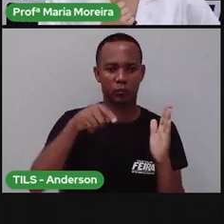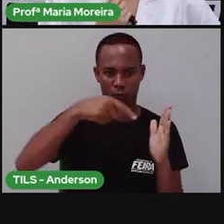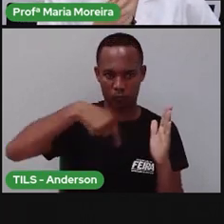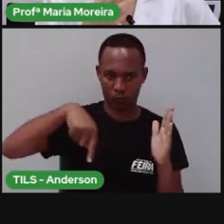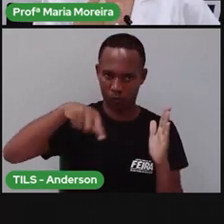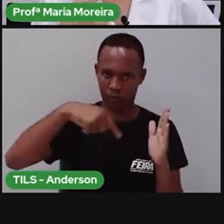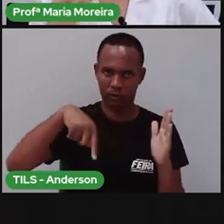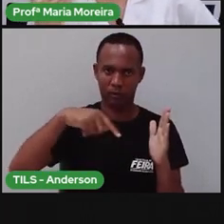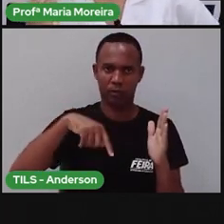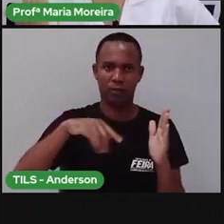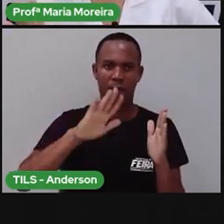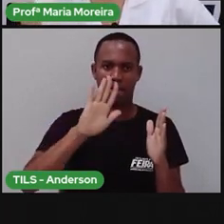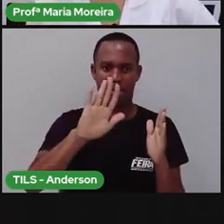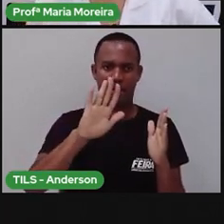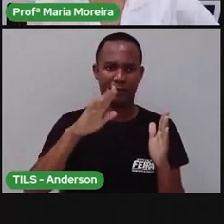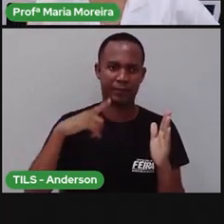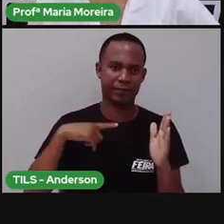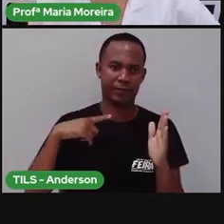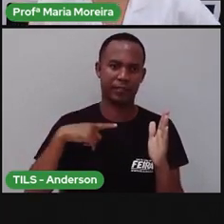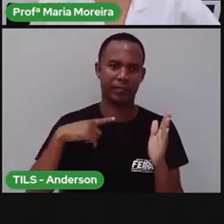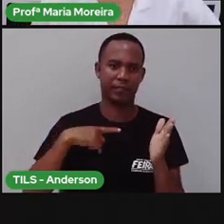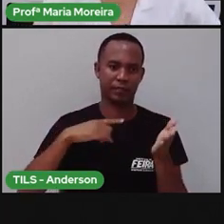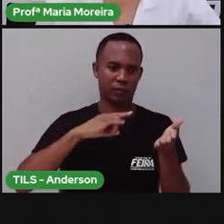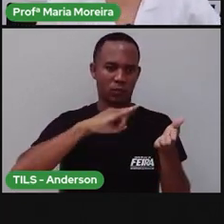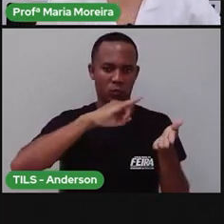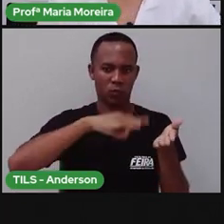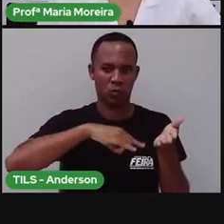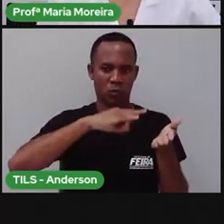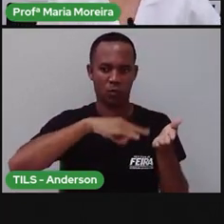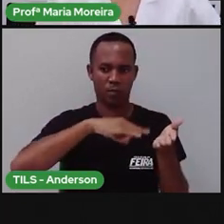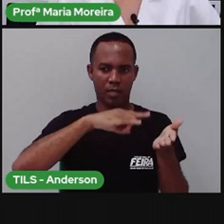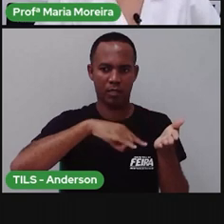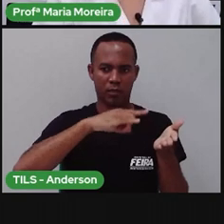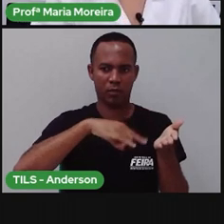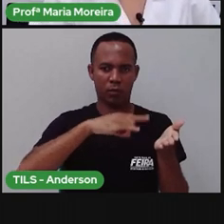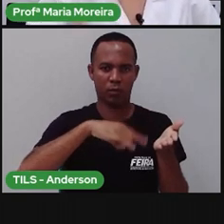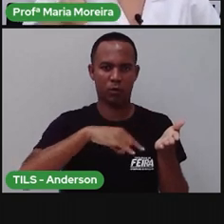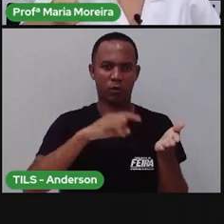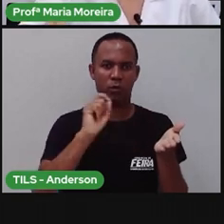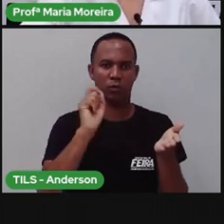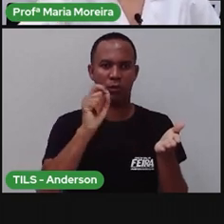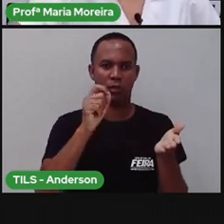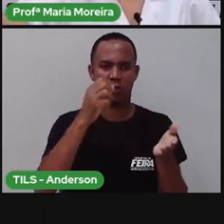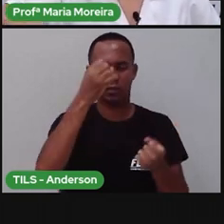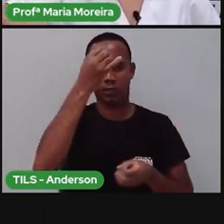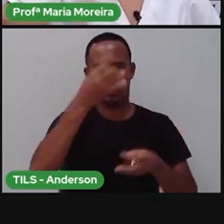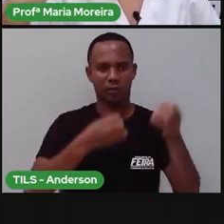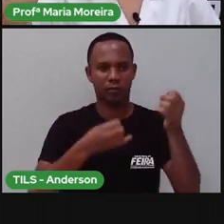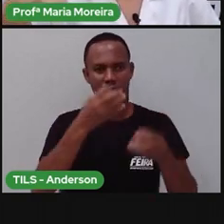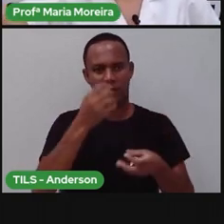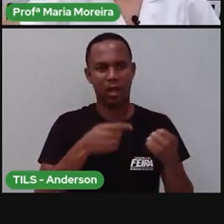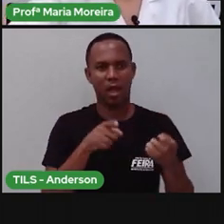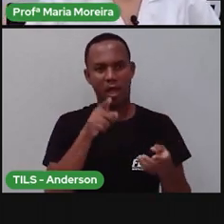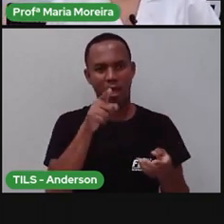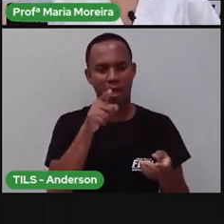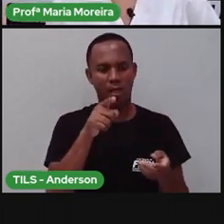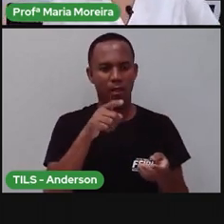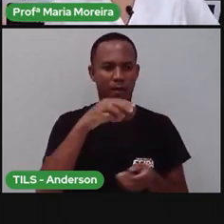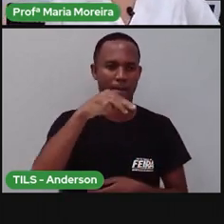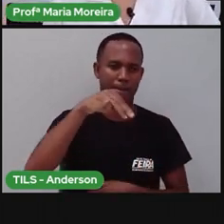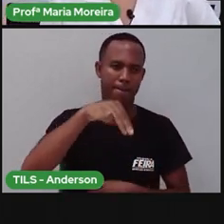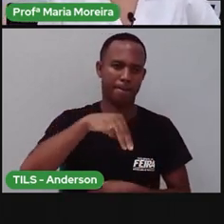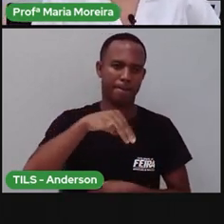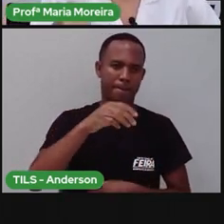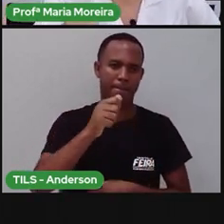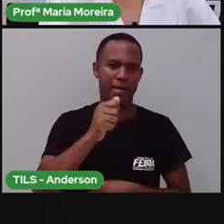foi isso? Mas, existem os documentos oficiais que vão dizer, né? Olha, essa daqui é Maria, esse daqui é Anderson,